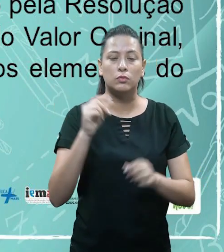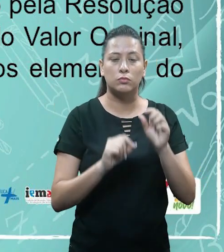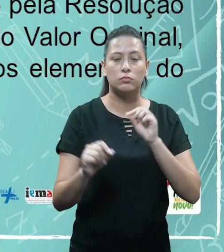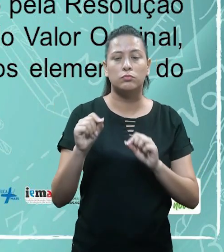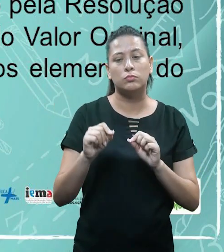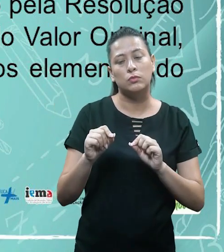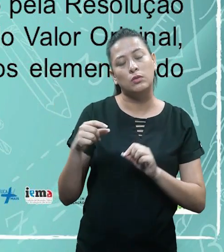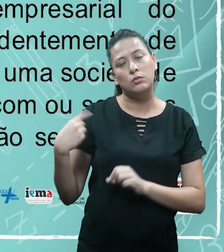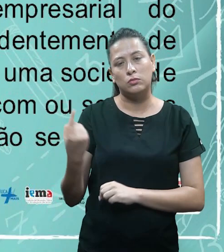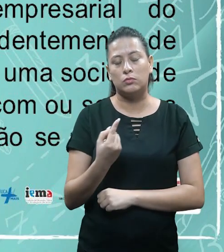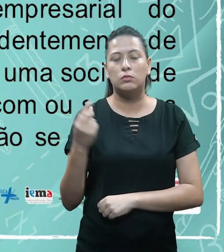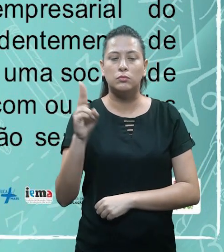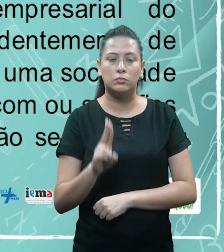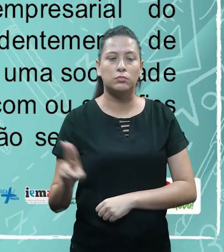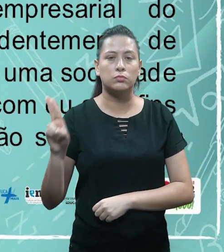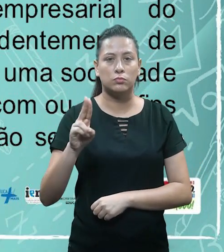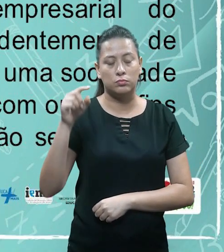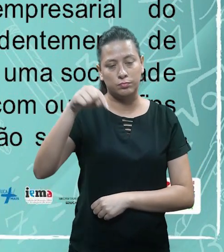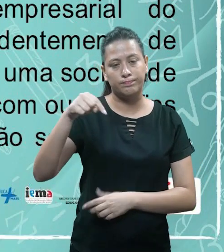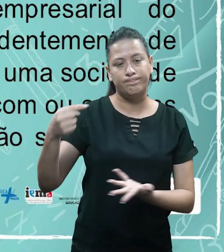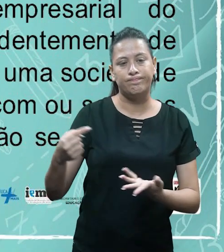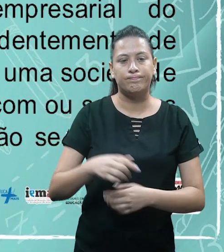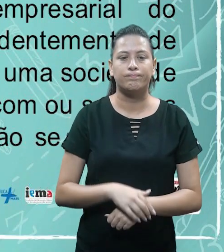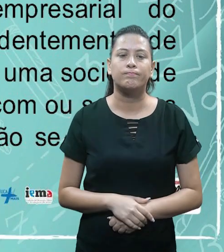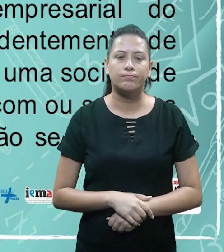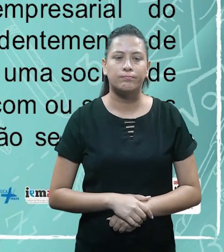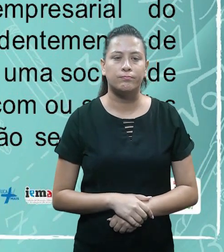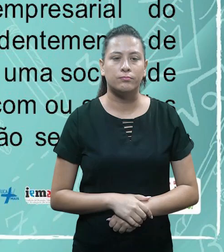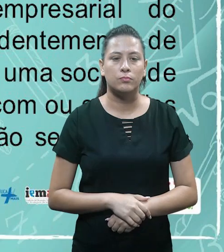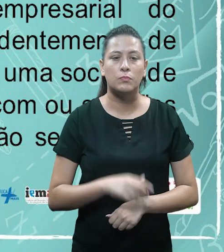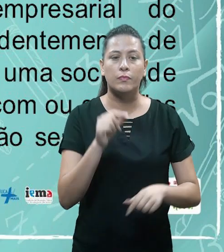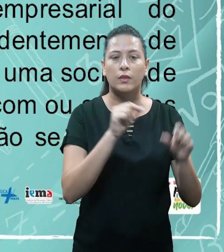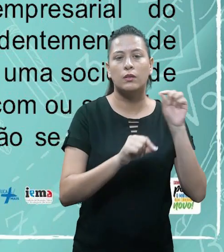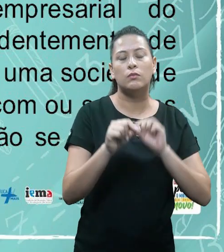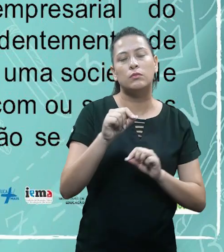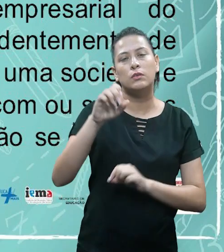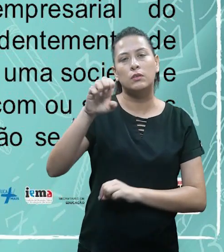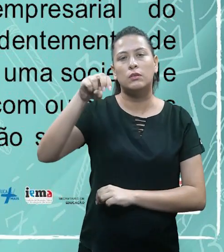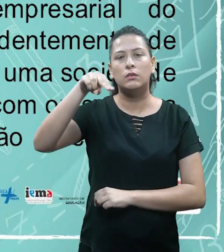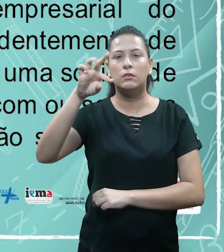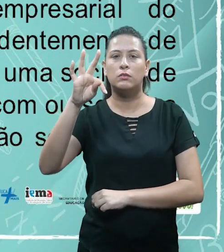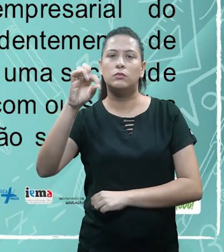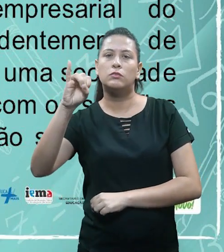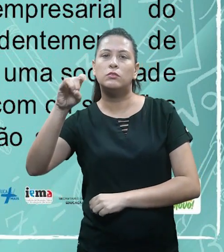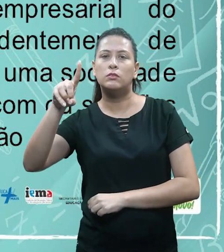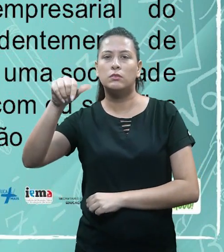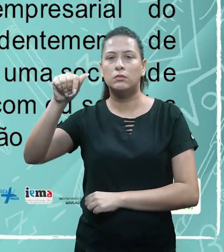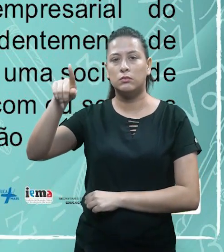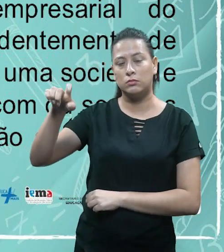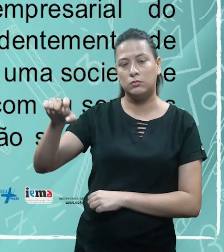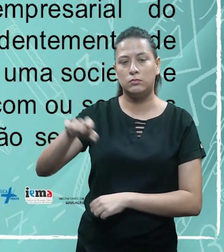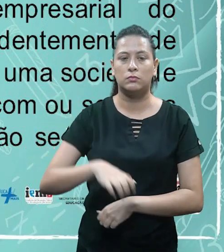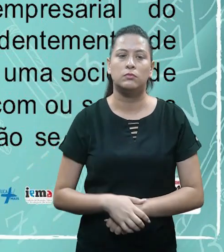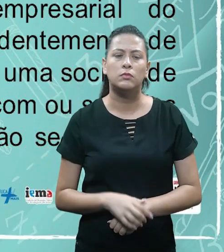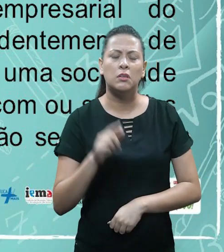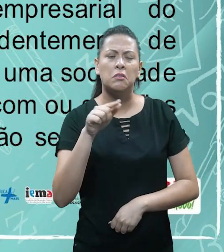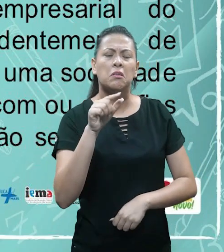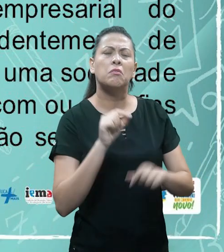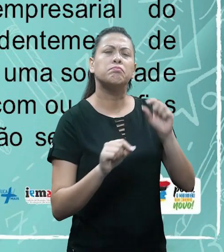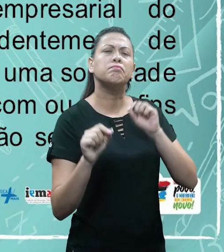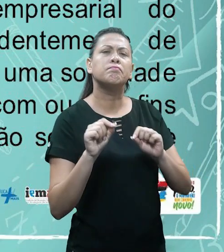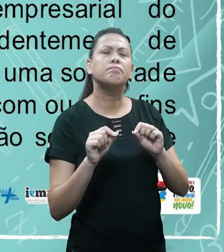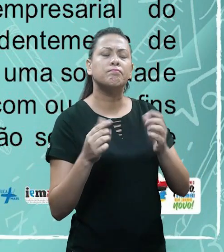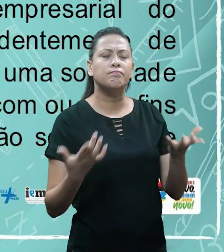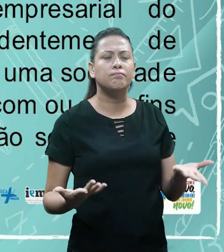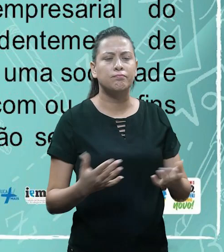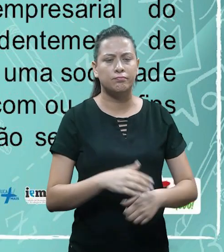aqui, ok? Então vamos ver o primeiro. O primeiro princípio é o princípio da entidade. O que é que diz esse princípio? O é que ele trabalha, tá?